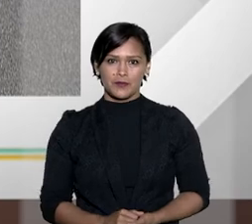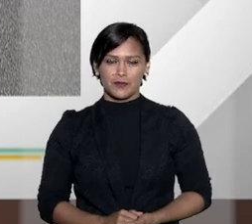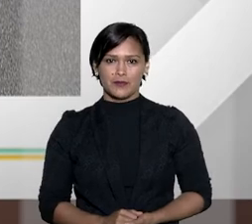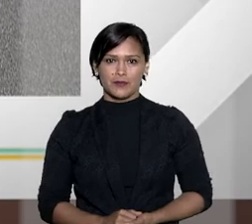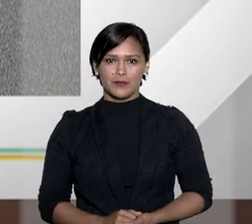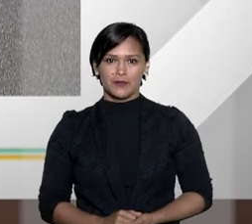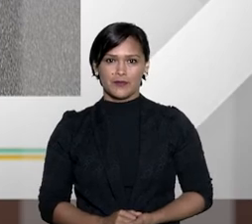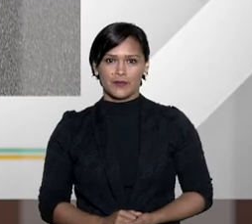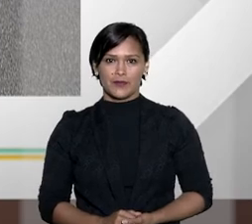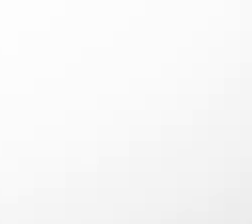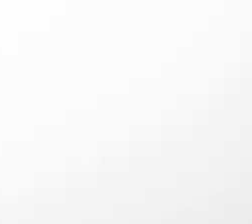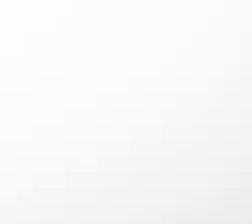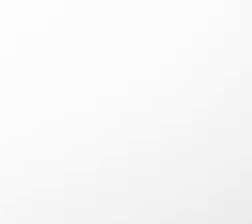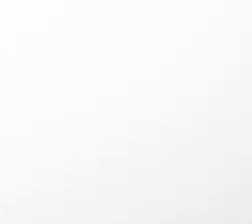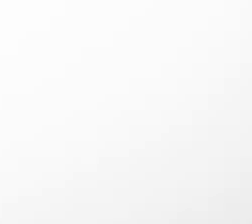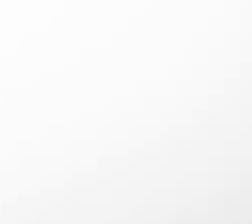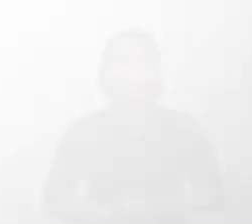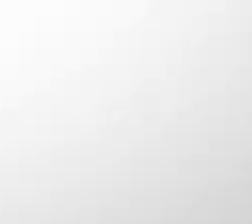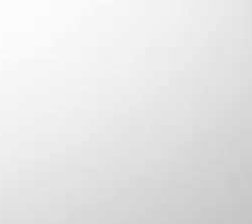a gente se encontra